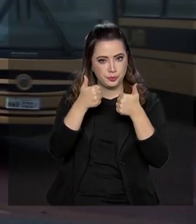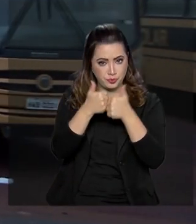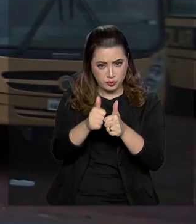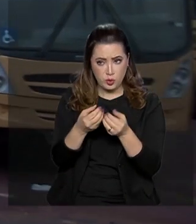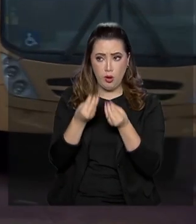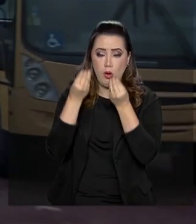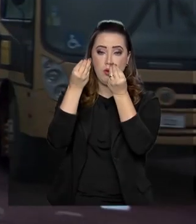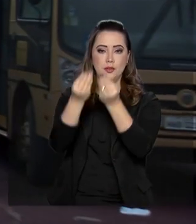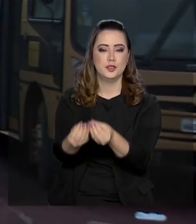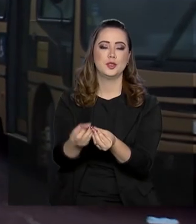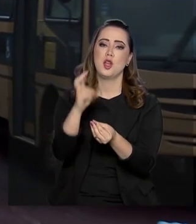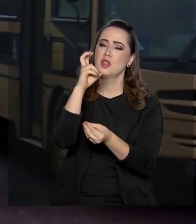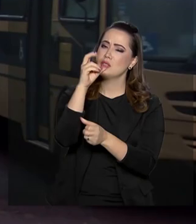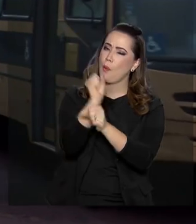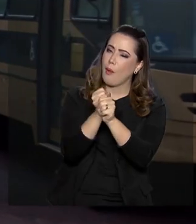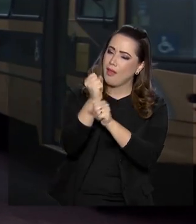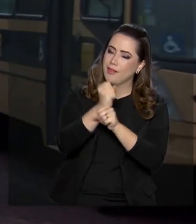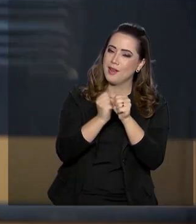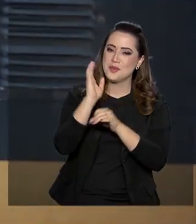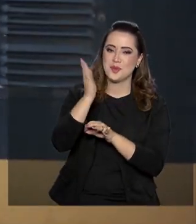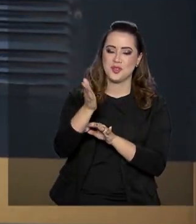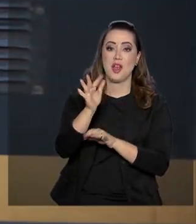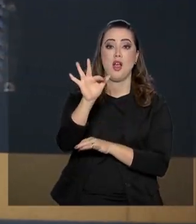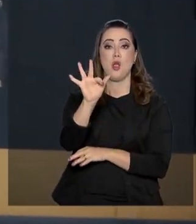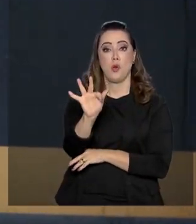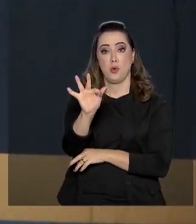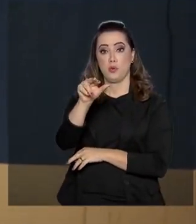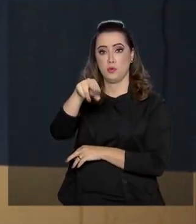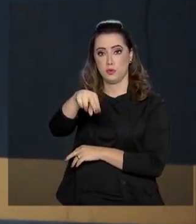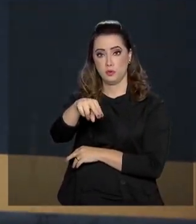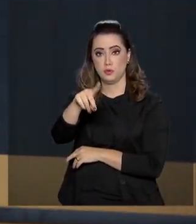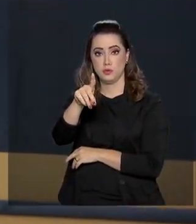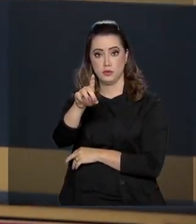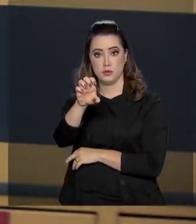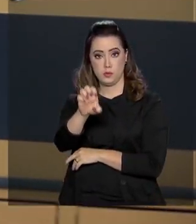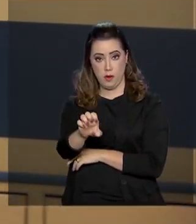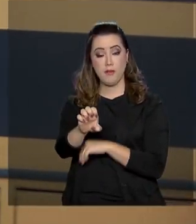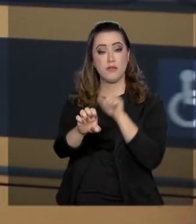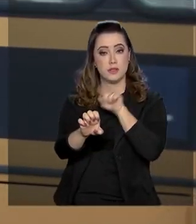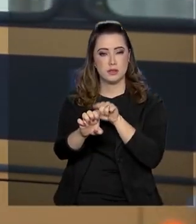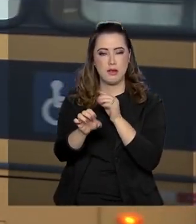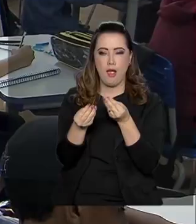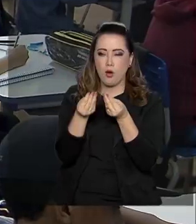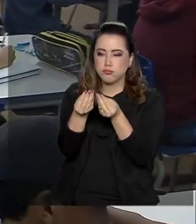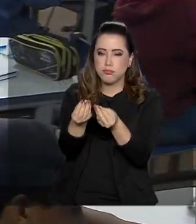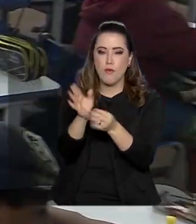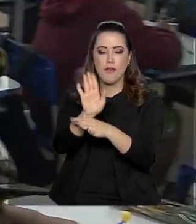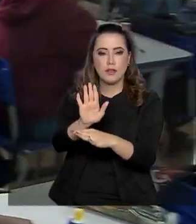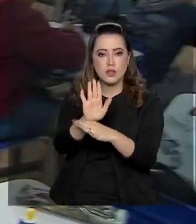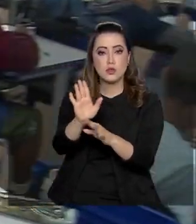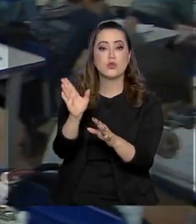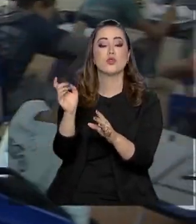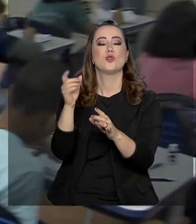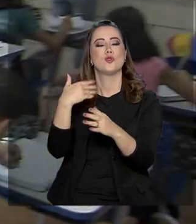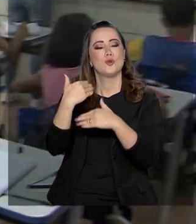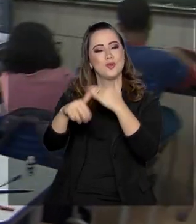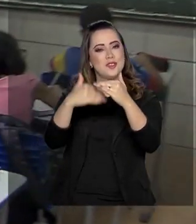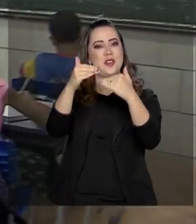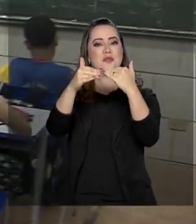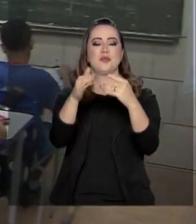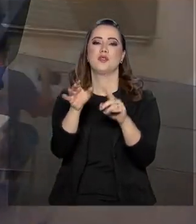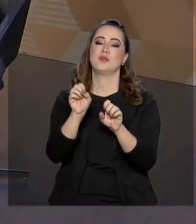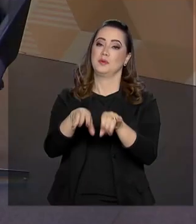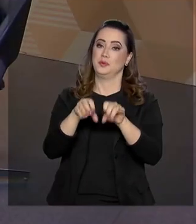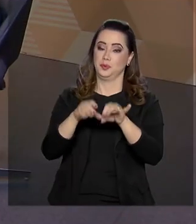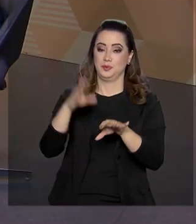Há 50 anos, o Fundo Nacional de Desenvolvimento da Educação vem ajudando na construção da educação pública do